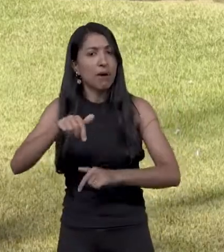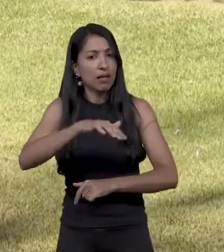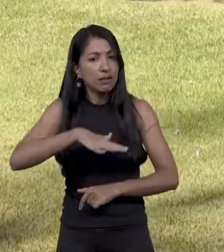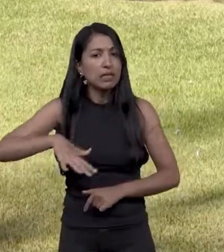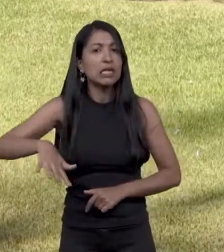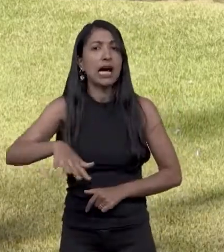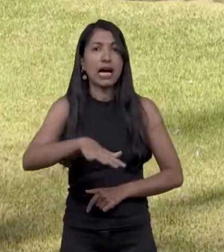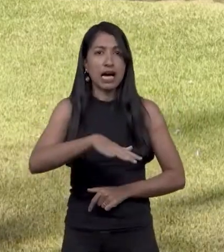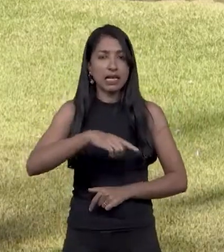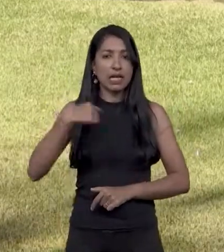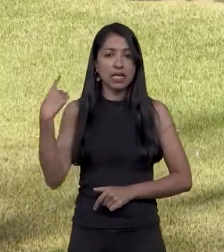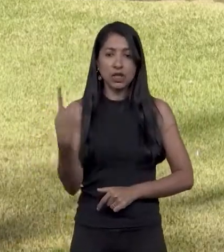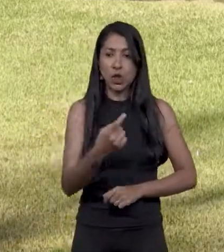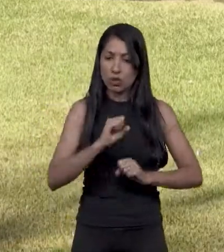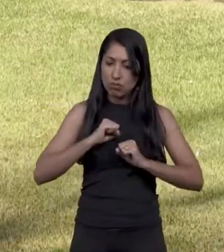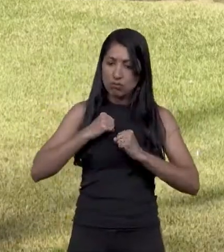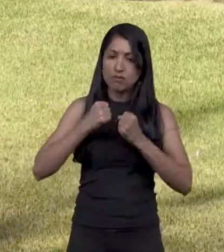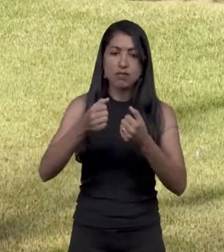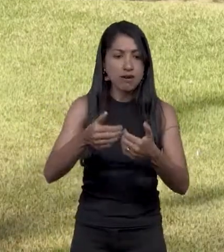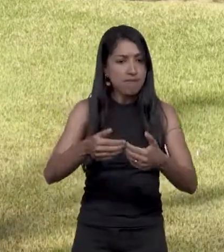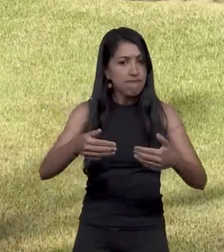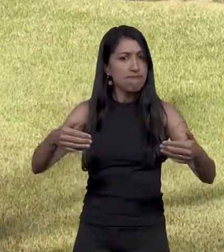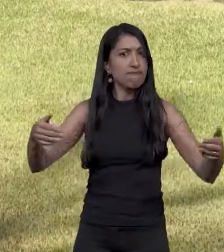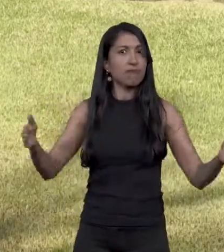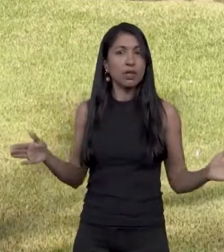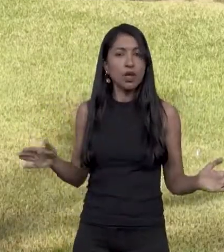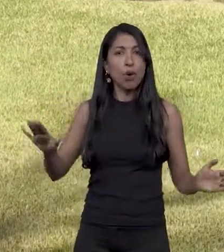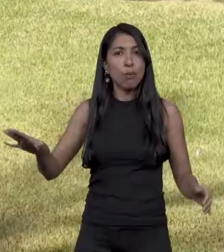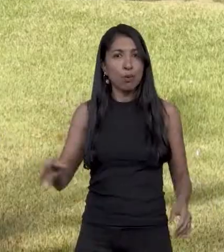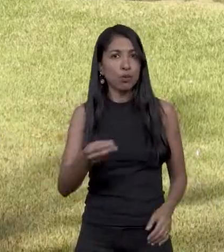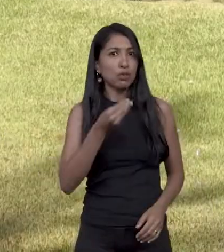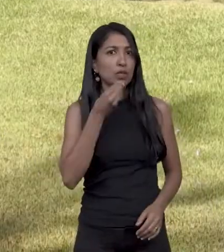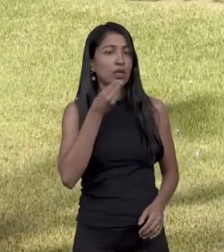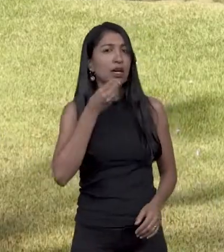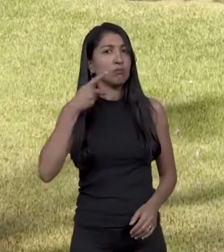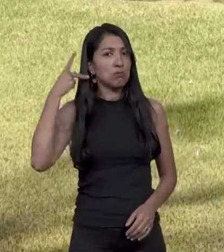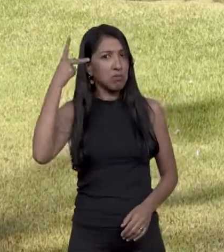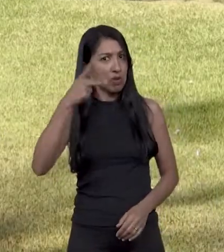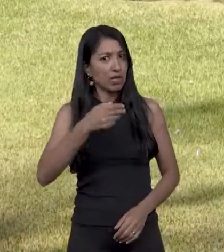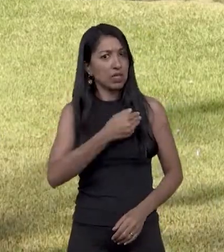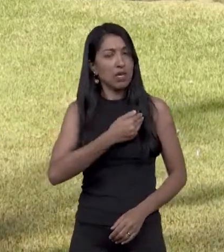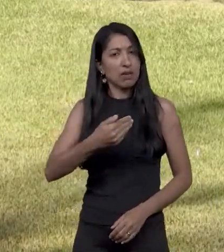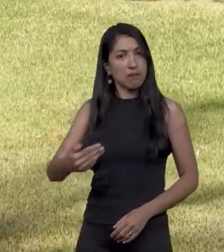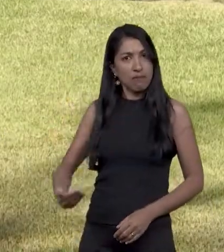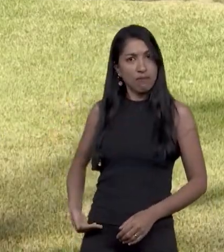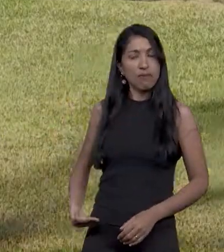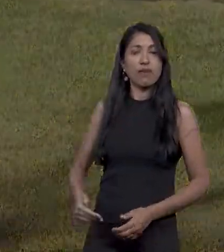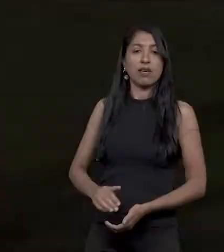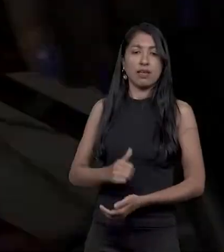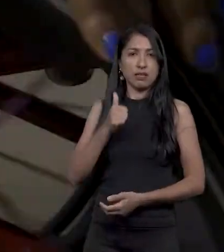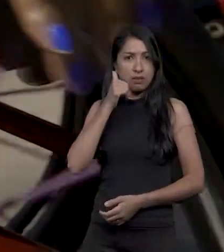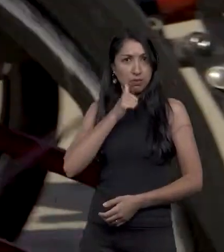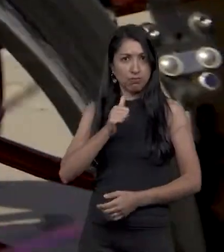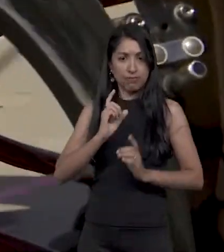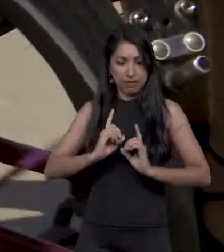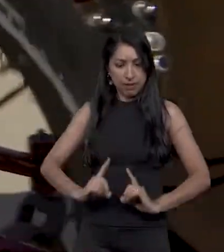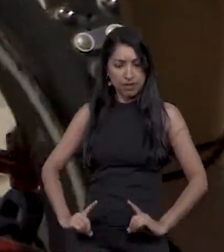abrindo um leque na nossa vida do que precisamos fazer sobre política específica para a mulher com deficiência.